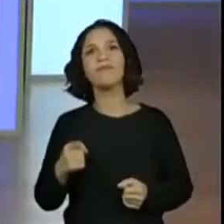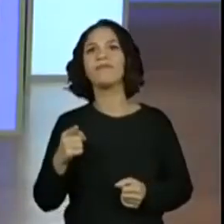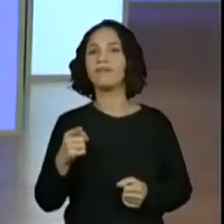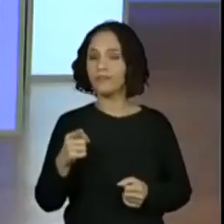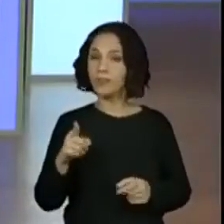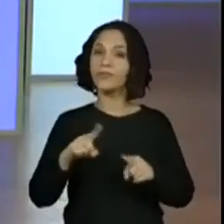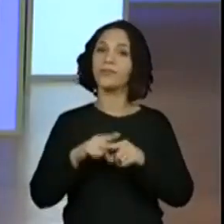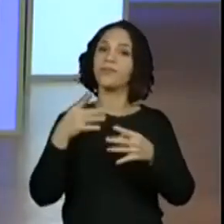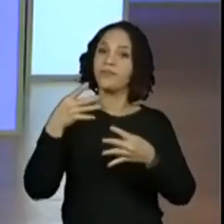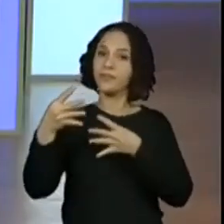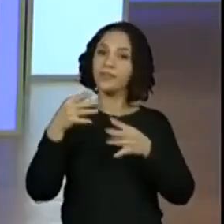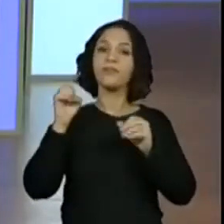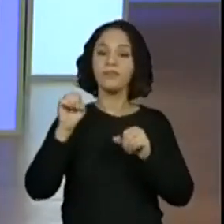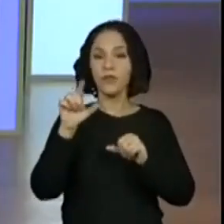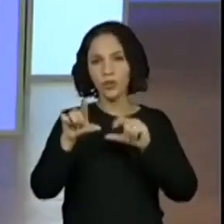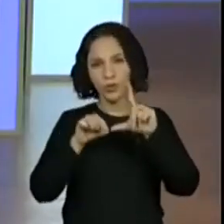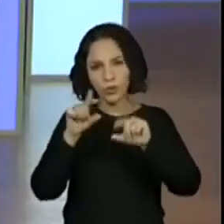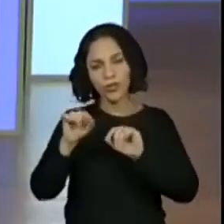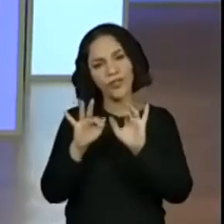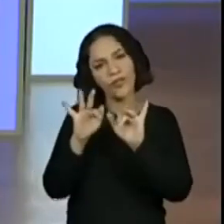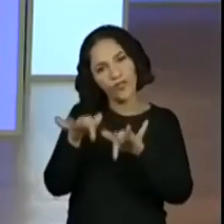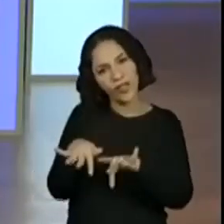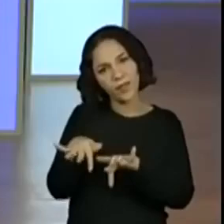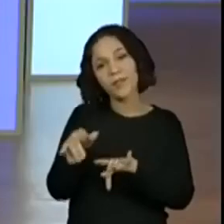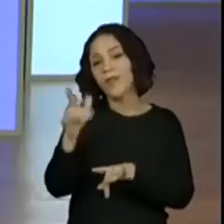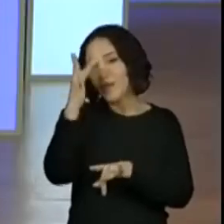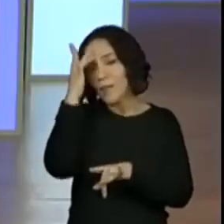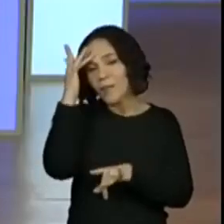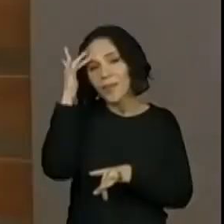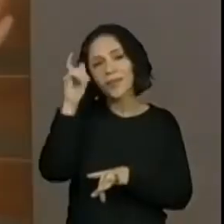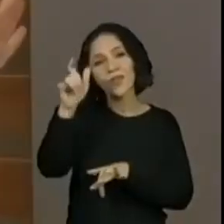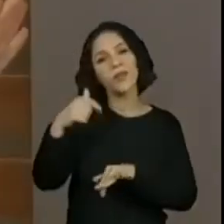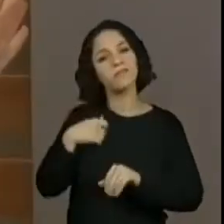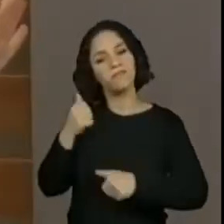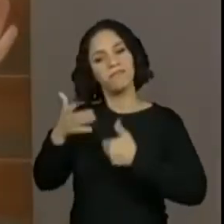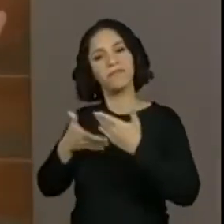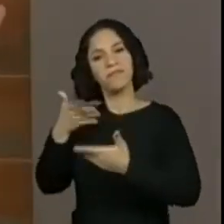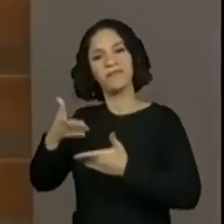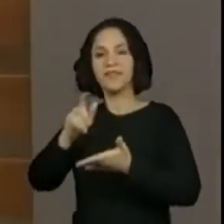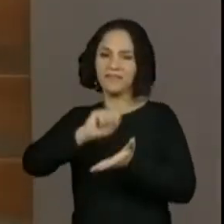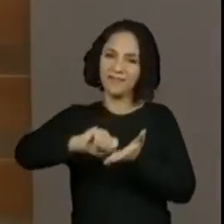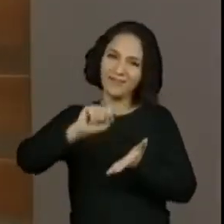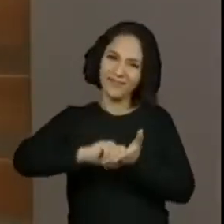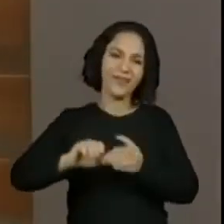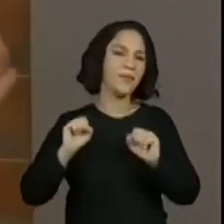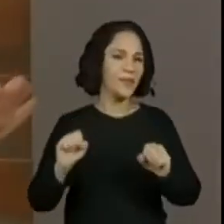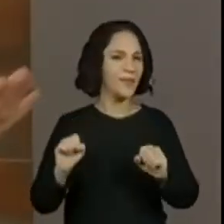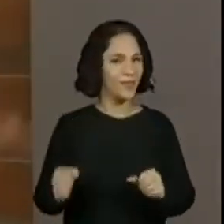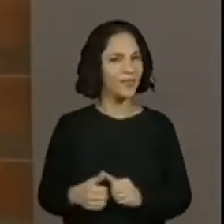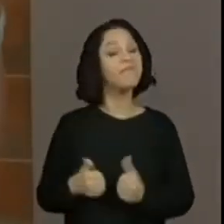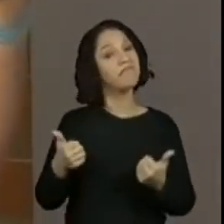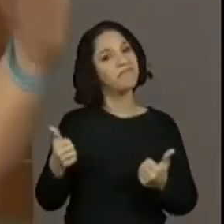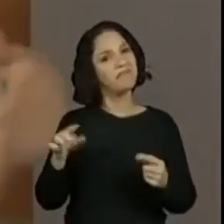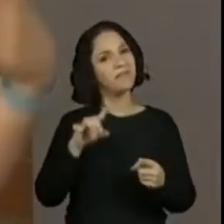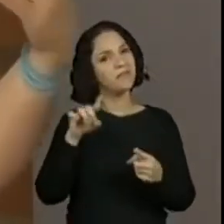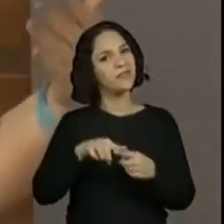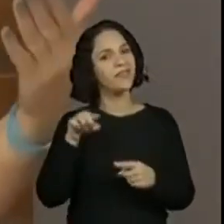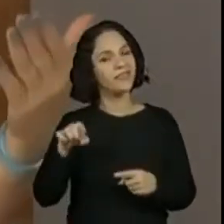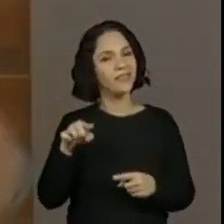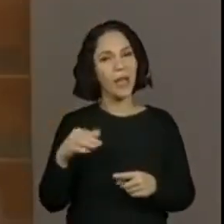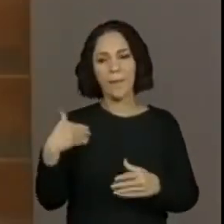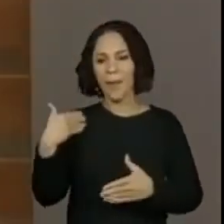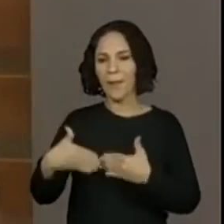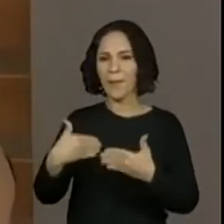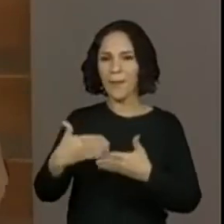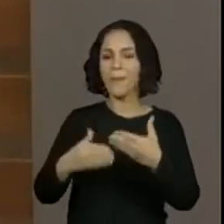mais uma quadrinha que eu posso escolher ao final para recitar para alguém querido. Isso? Verdade. Verdade. Esse é o nosso propósito. A gente está fazendo tudo